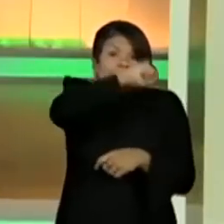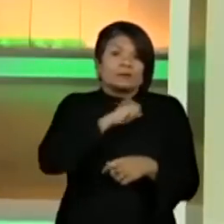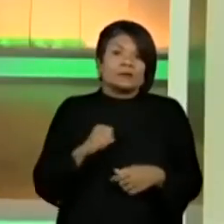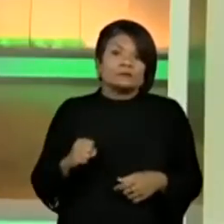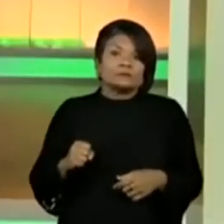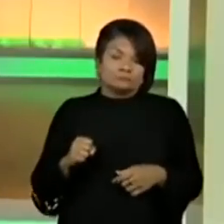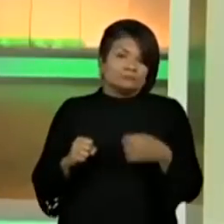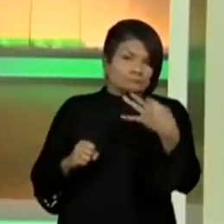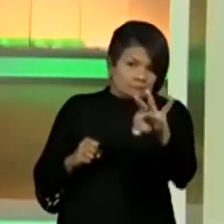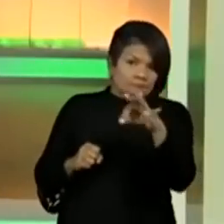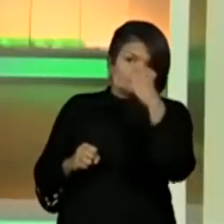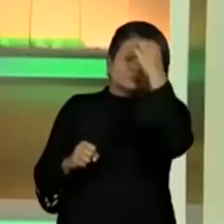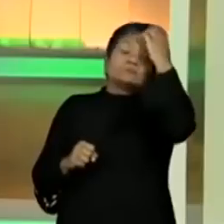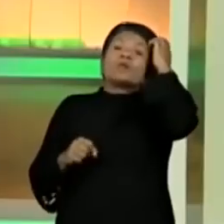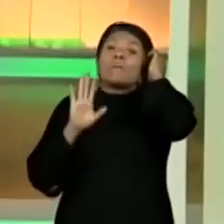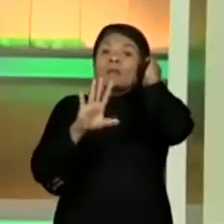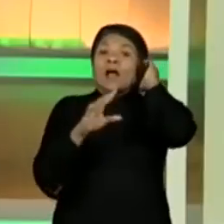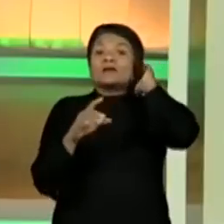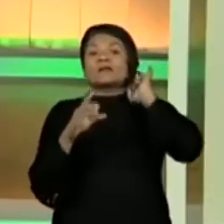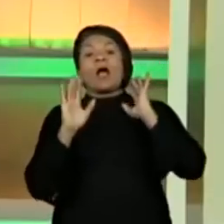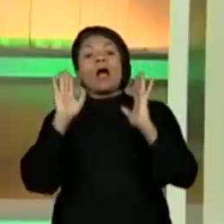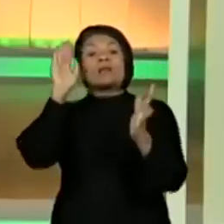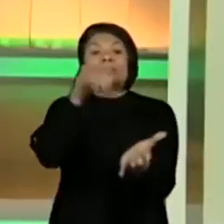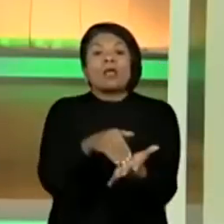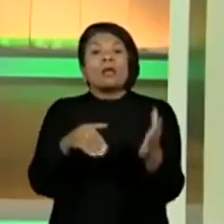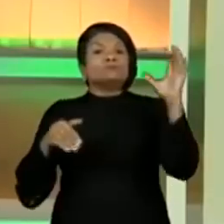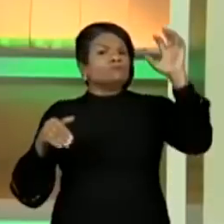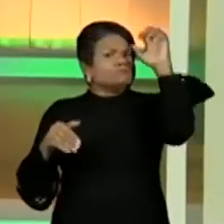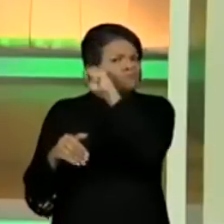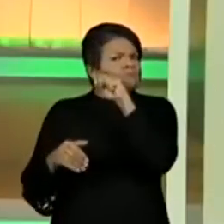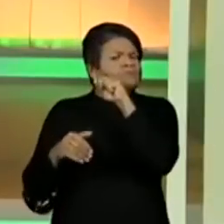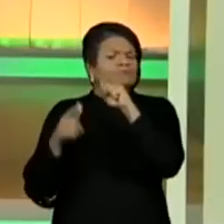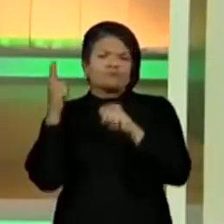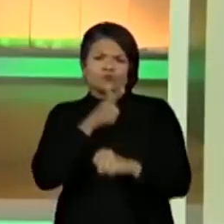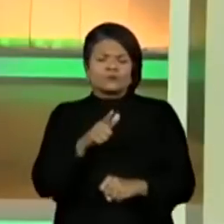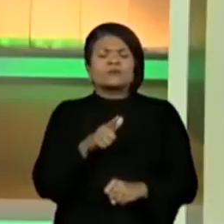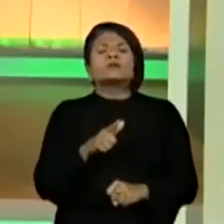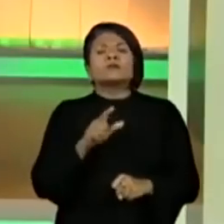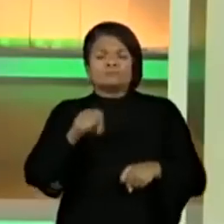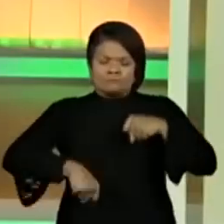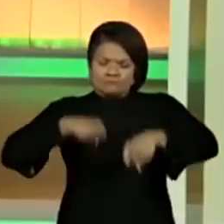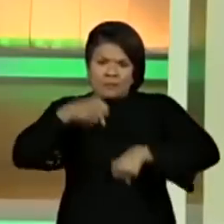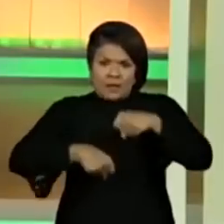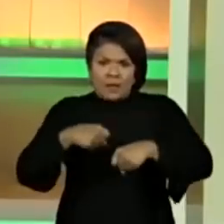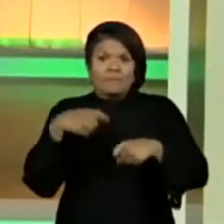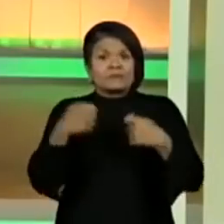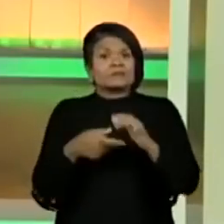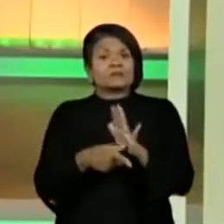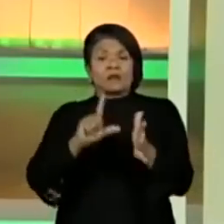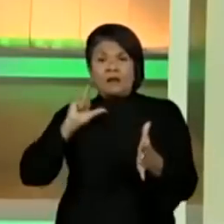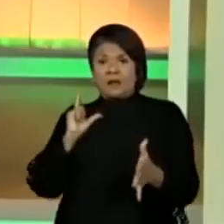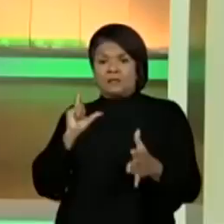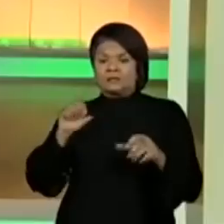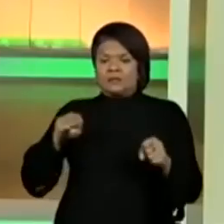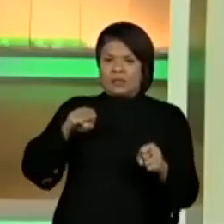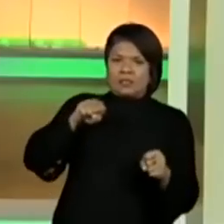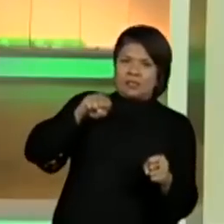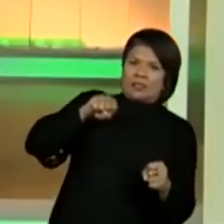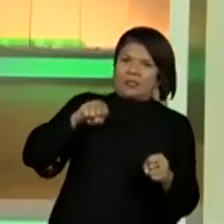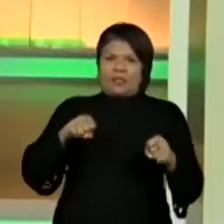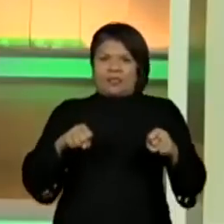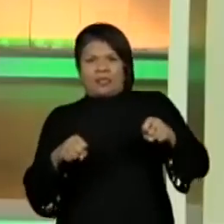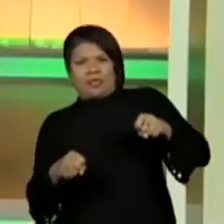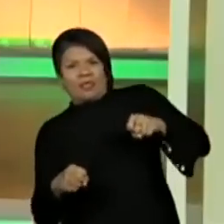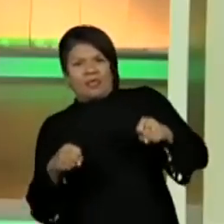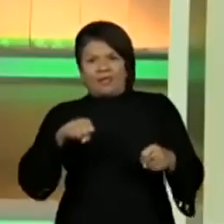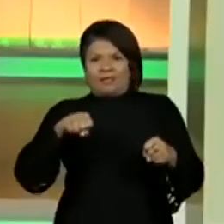uma ação final. Mas até chegar nisso, a gente tem que ter várias habilidades. Aprender, se equilibrar na bicicleta com ela